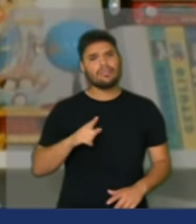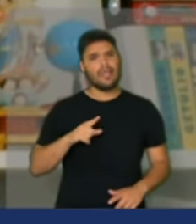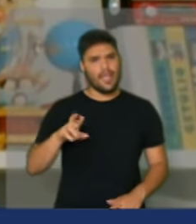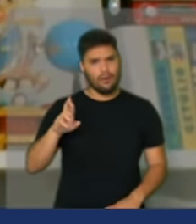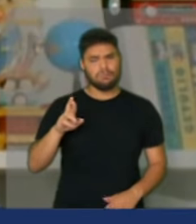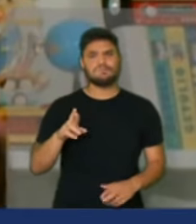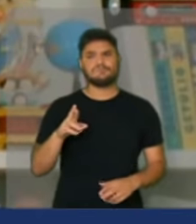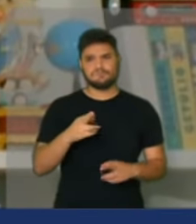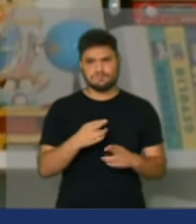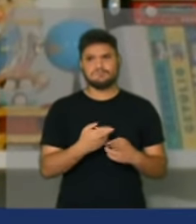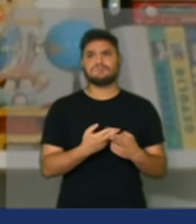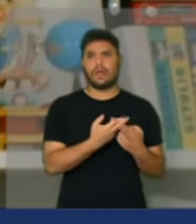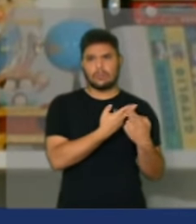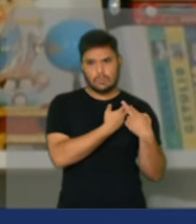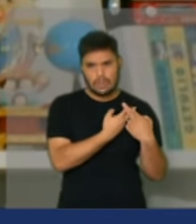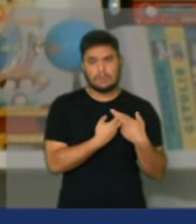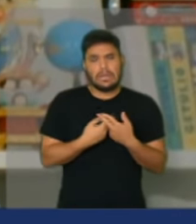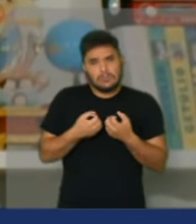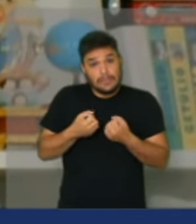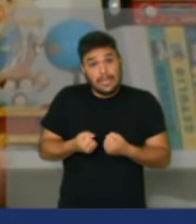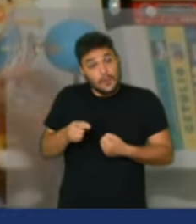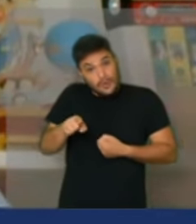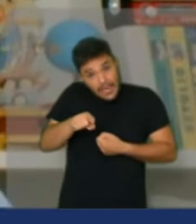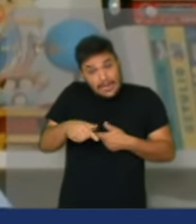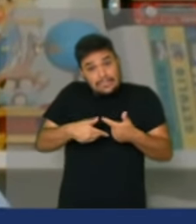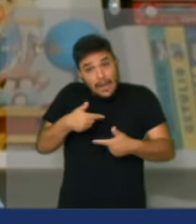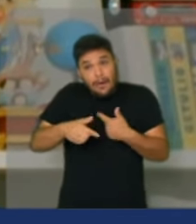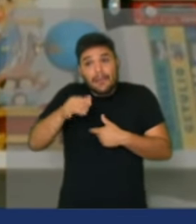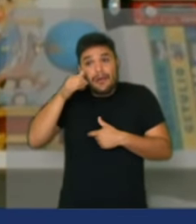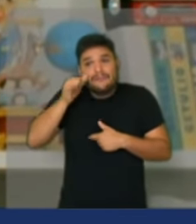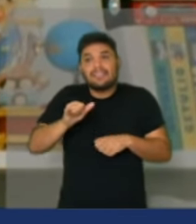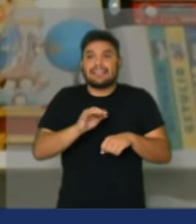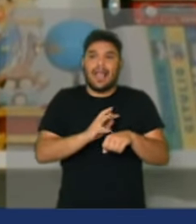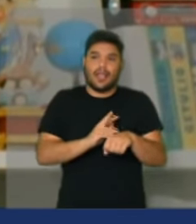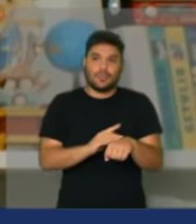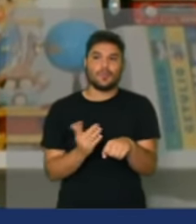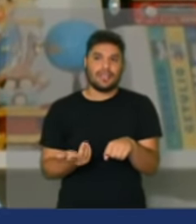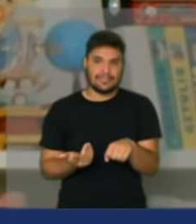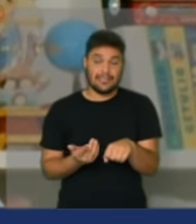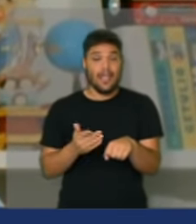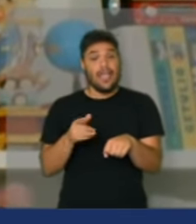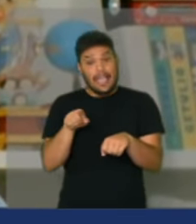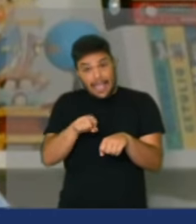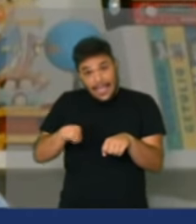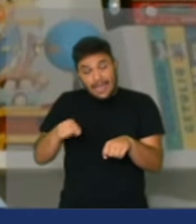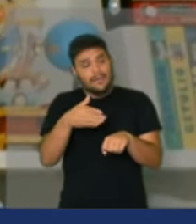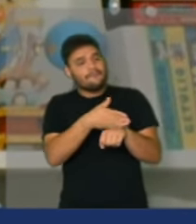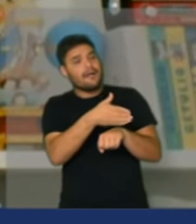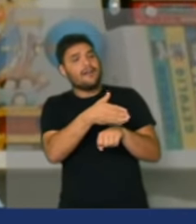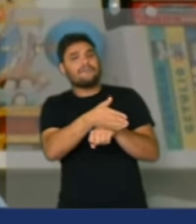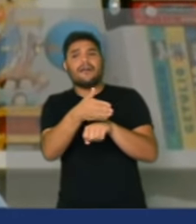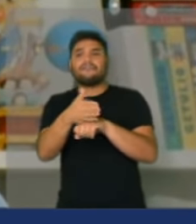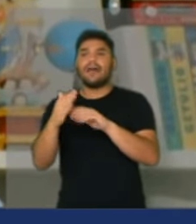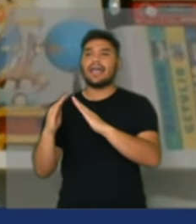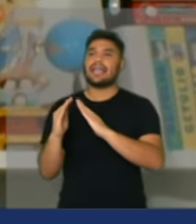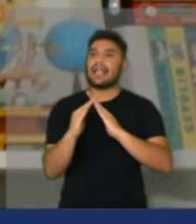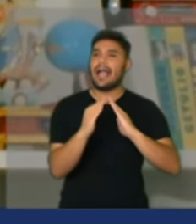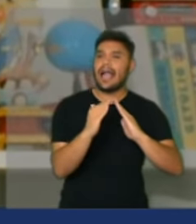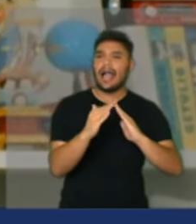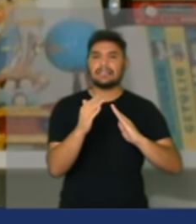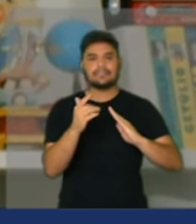trabalham na prevenção, vão às casas das pessoas, aprendem a amar a comunidade mais